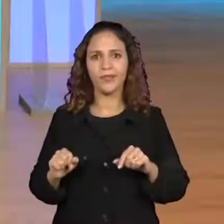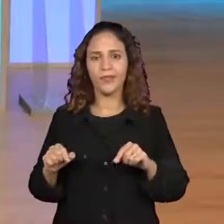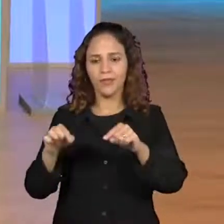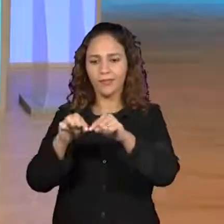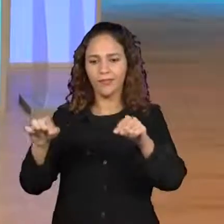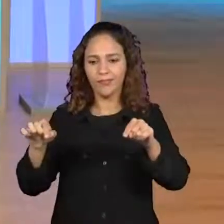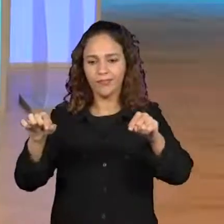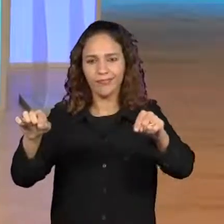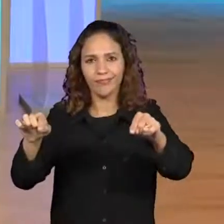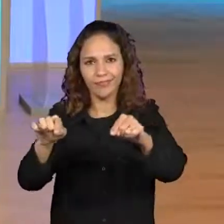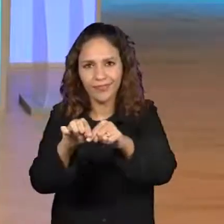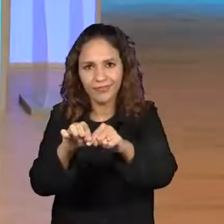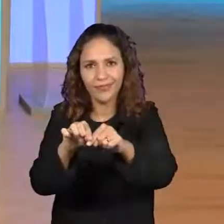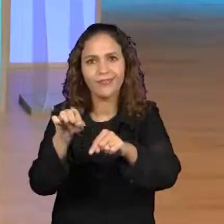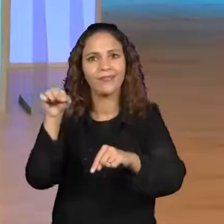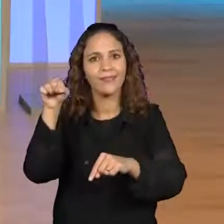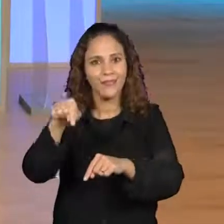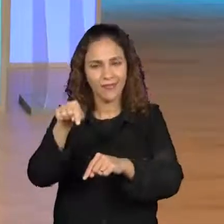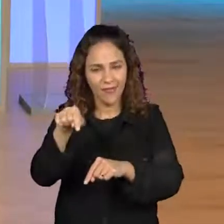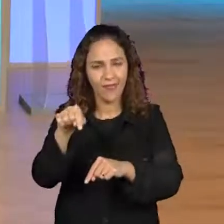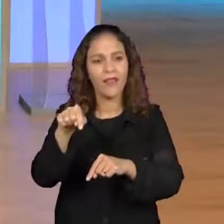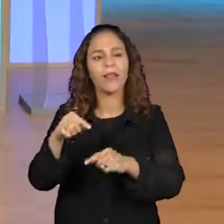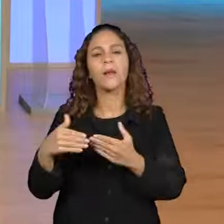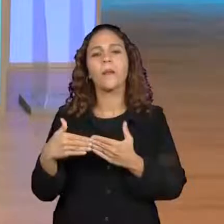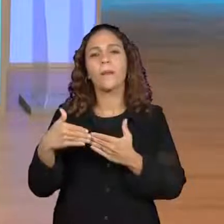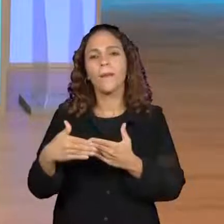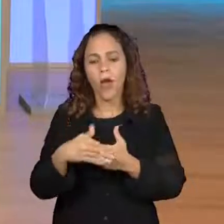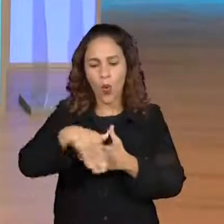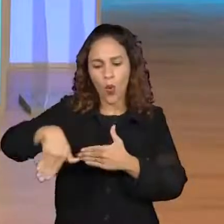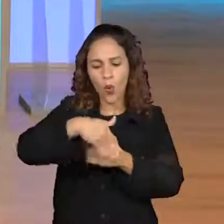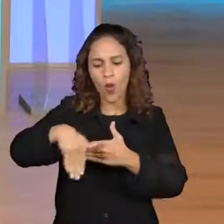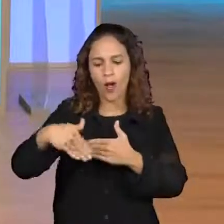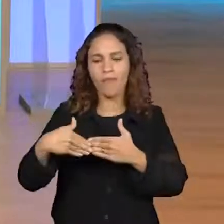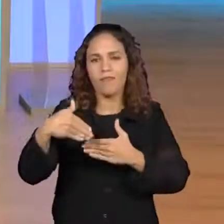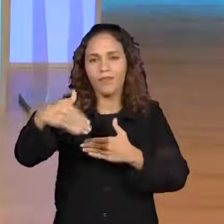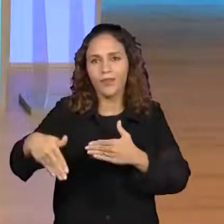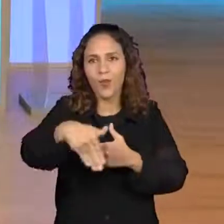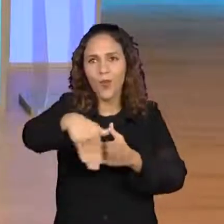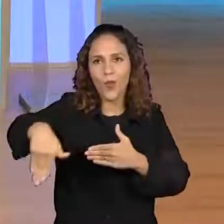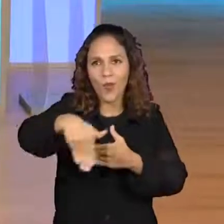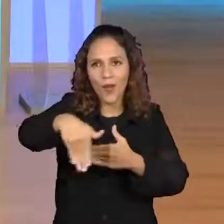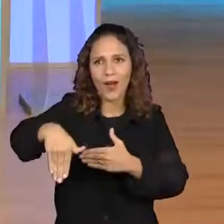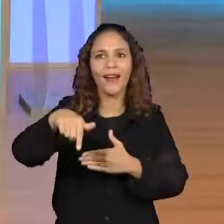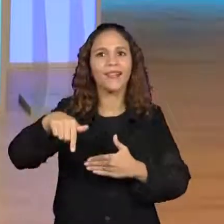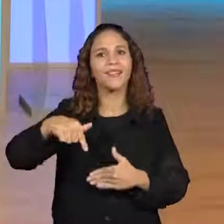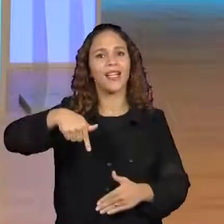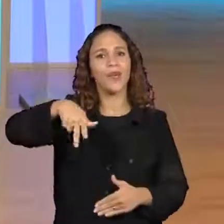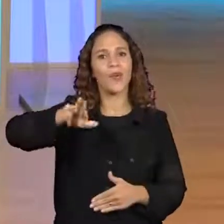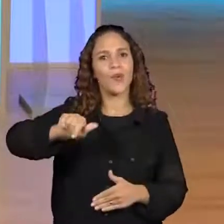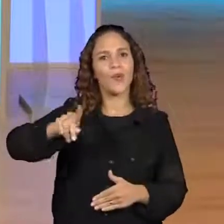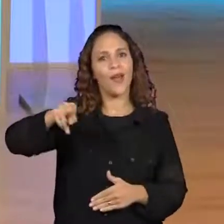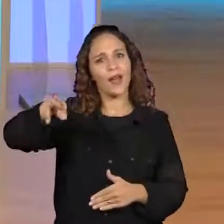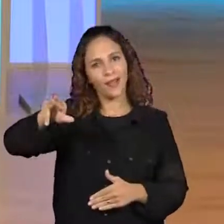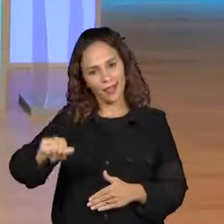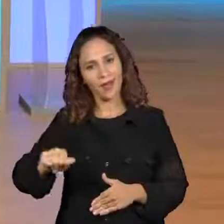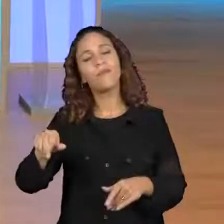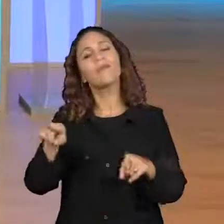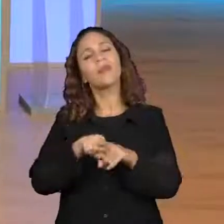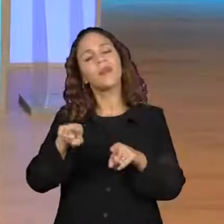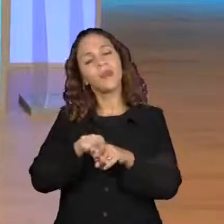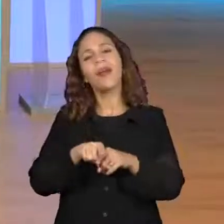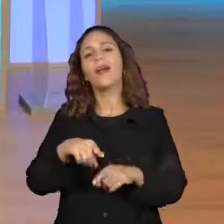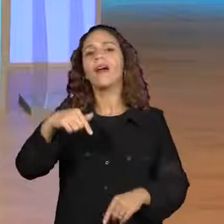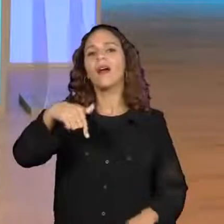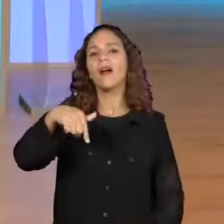distantes e quadras que são menores. Depende muito da divisão das ruas, não Isso mesmo. Quadras, quarteirões, são a mesma